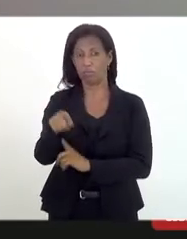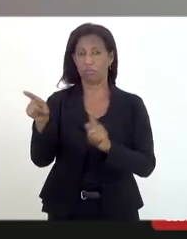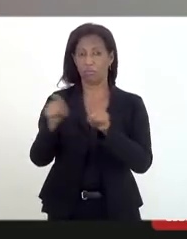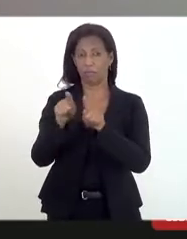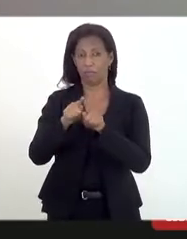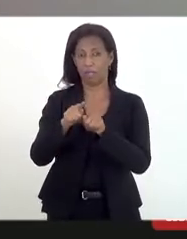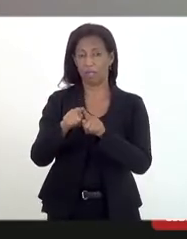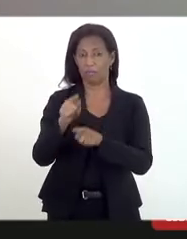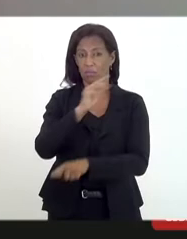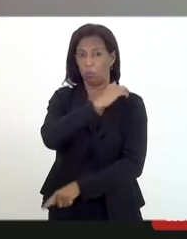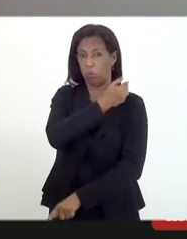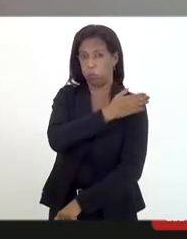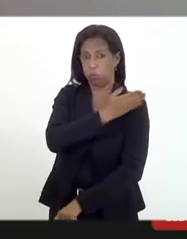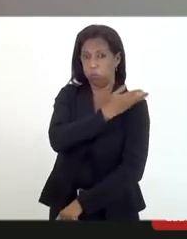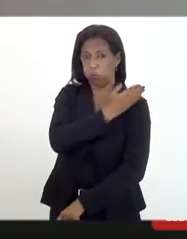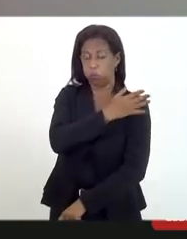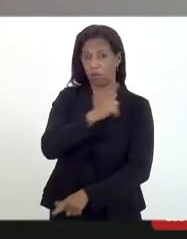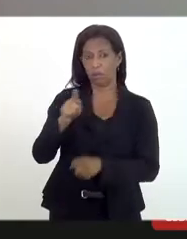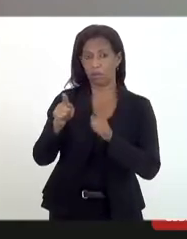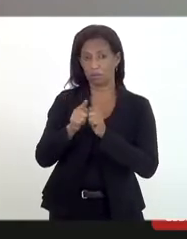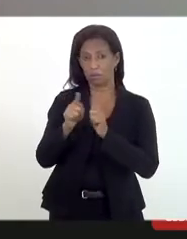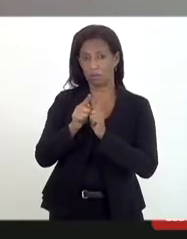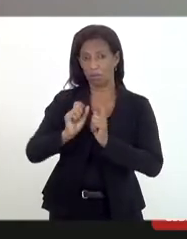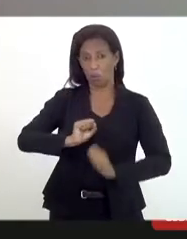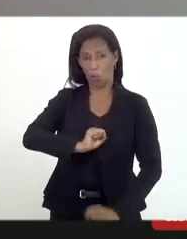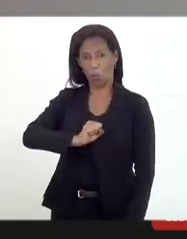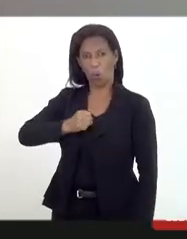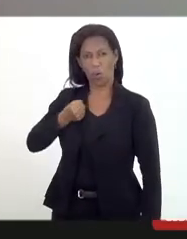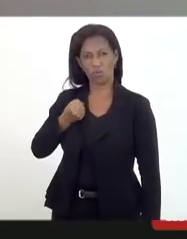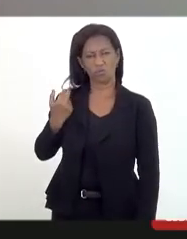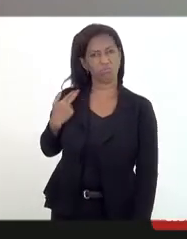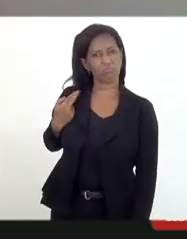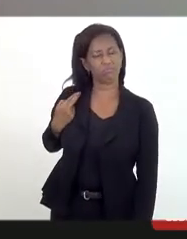preconceito, da incitação ao ódio religioso,